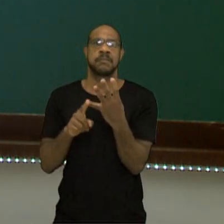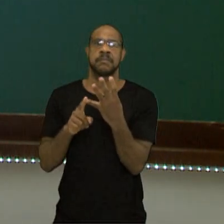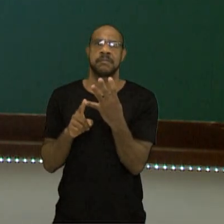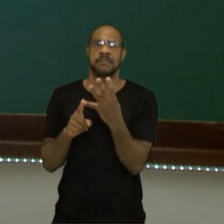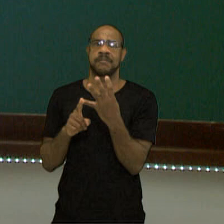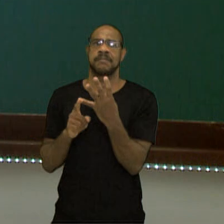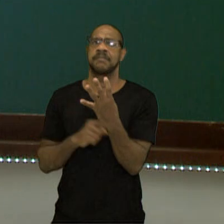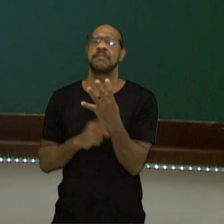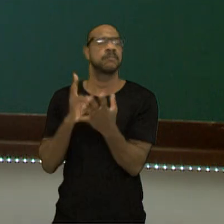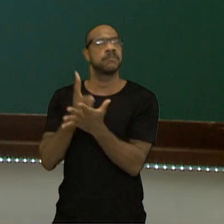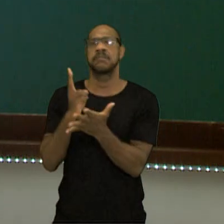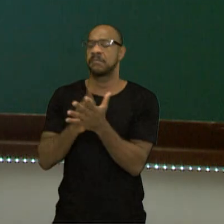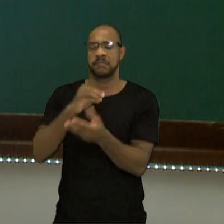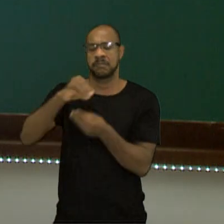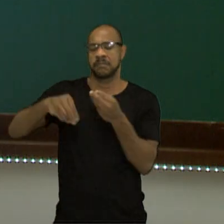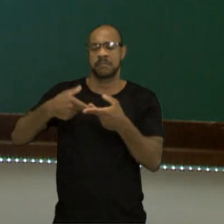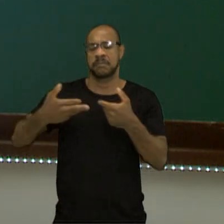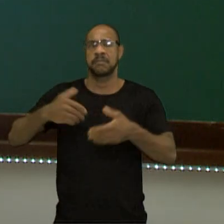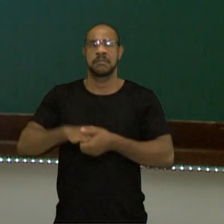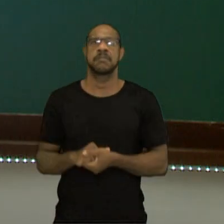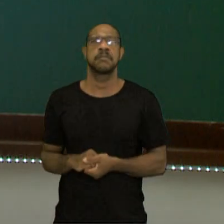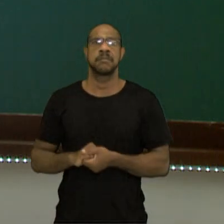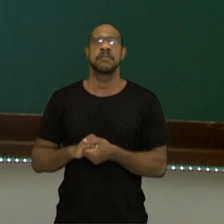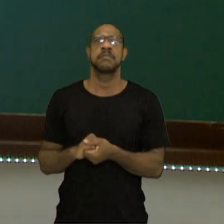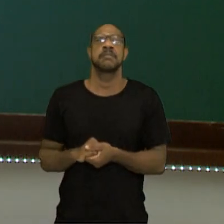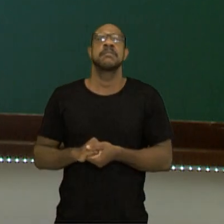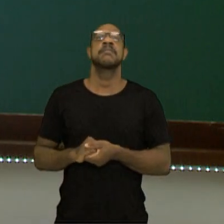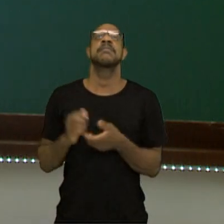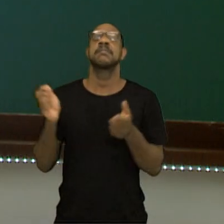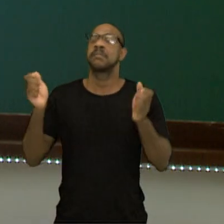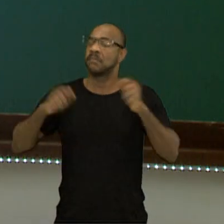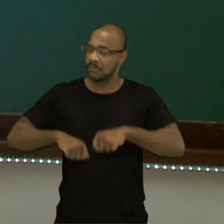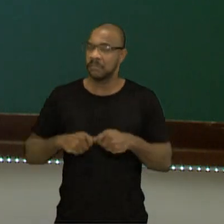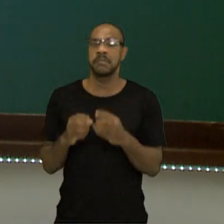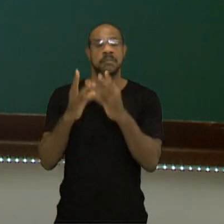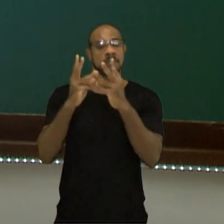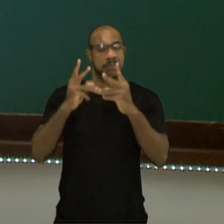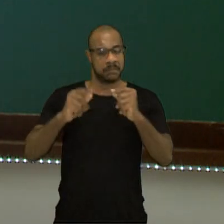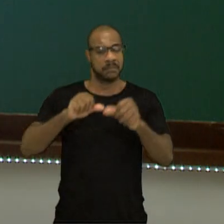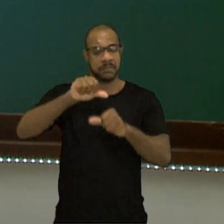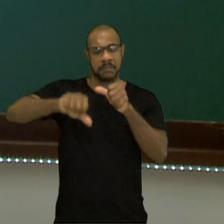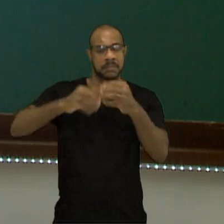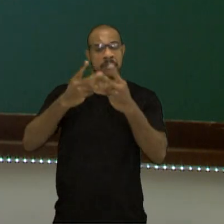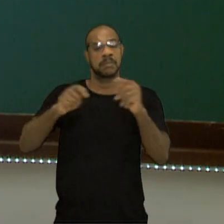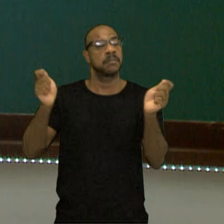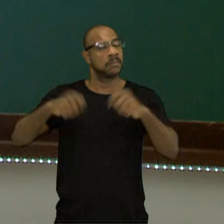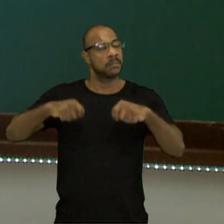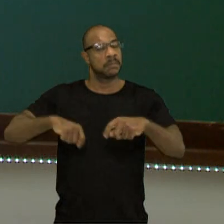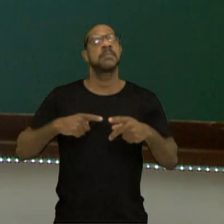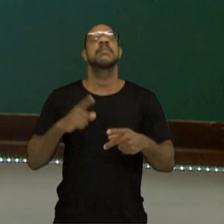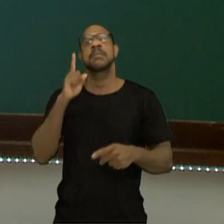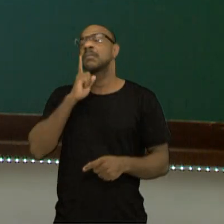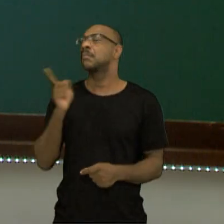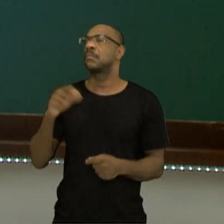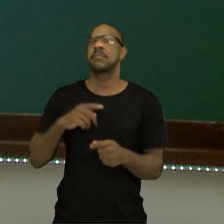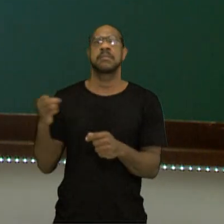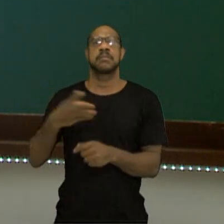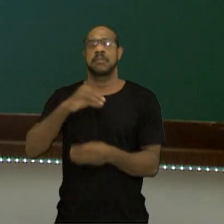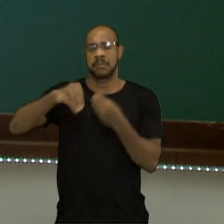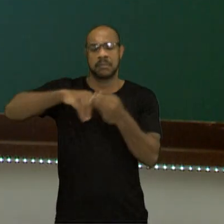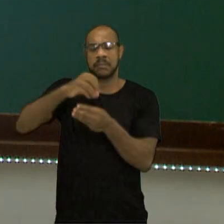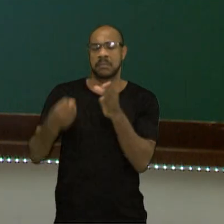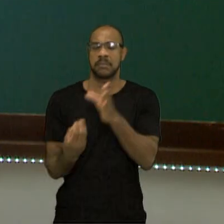Mesmo elemento químico. Substâncias que podem ser decompostas, fornecendo assim novas